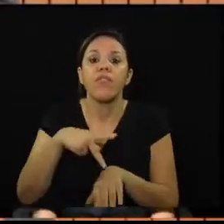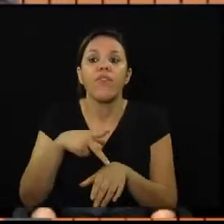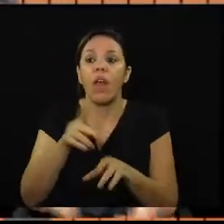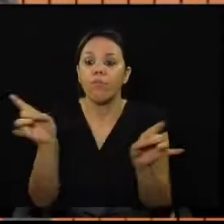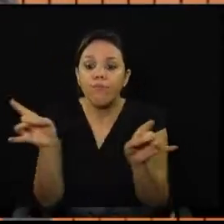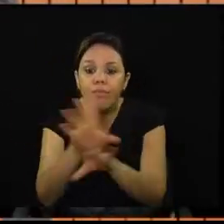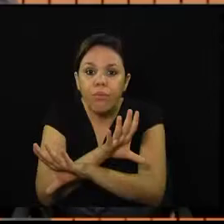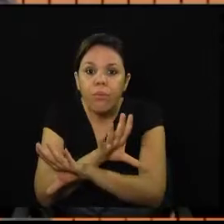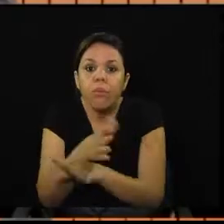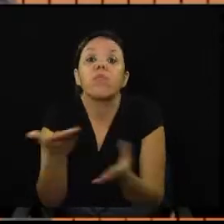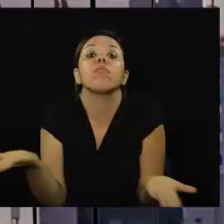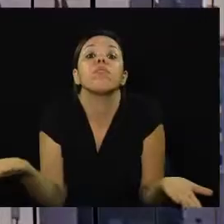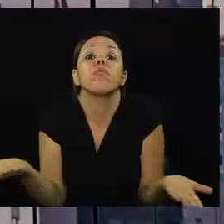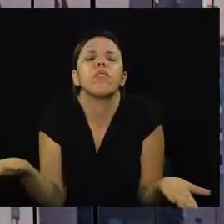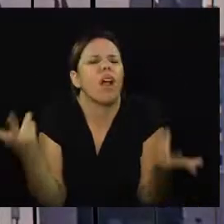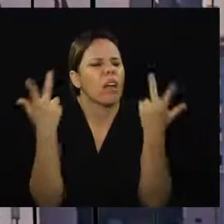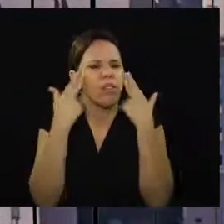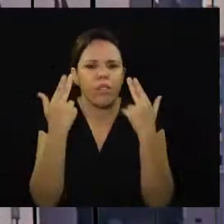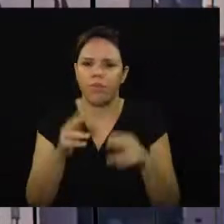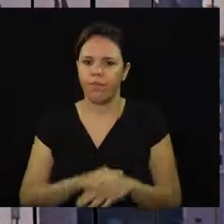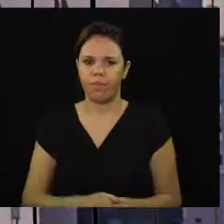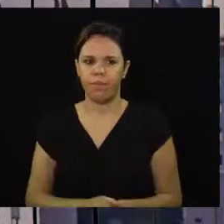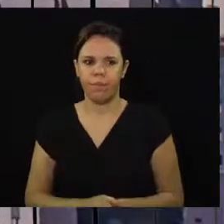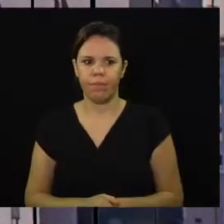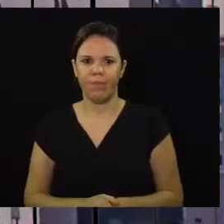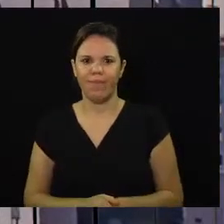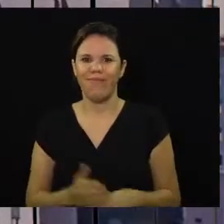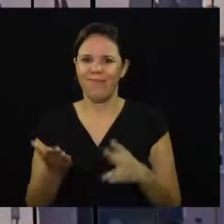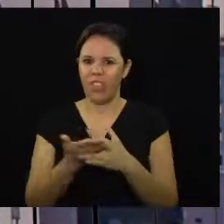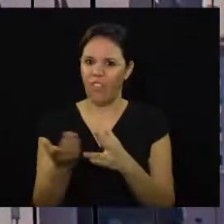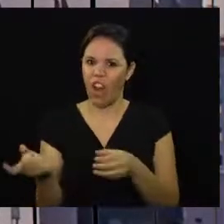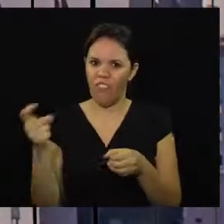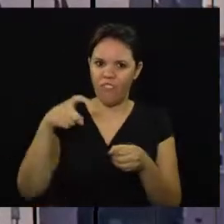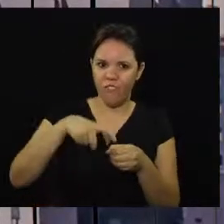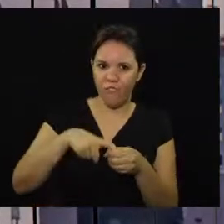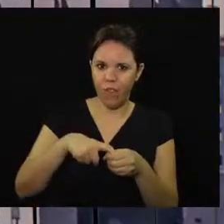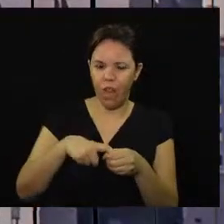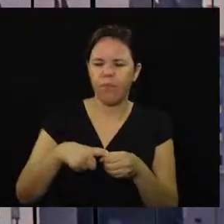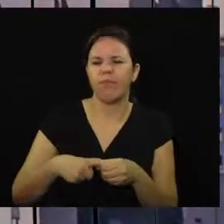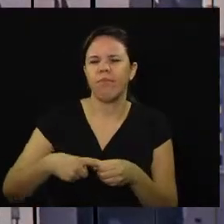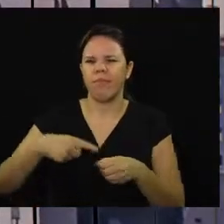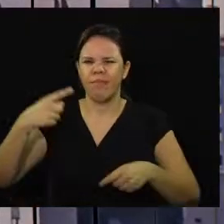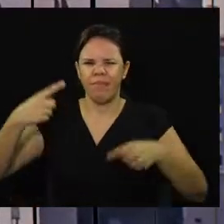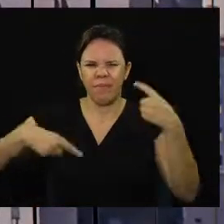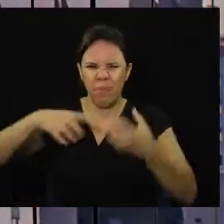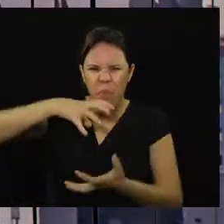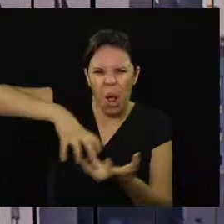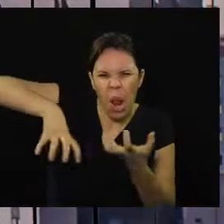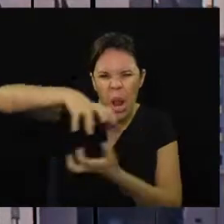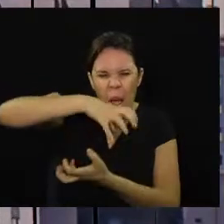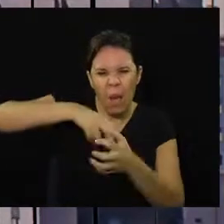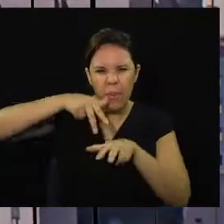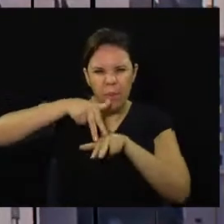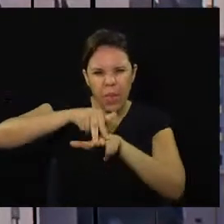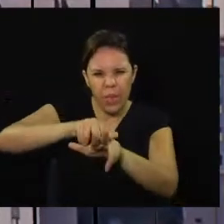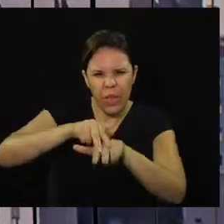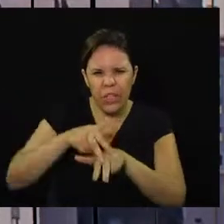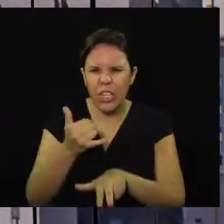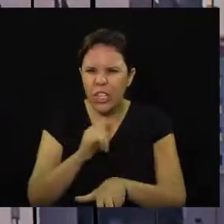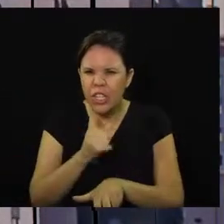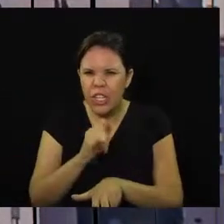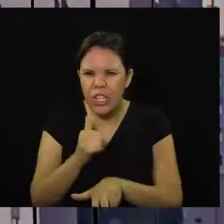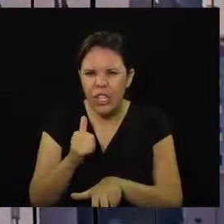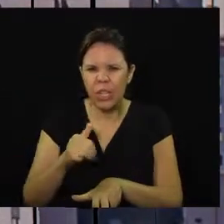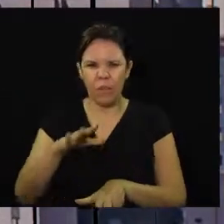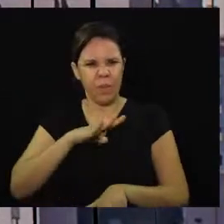vai acabar. Um rápido intervalo e na volta. A polêmica dos patinetes elétricos pela cidade,